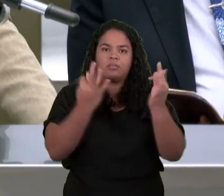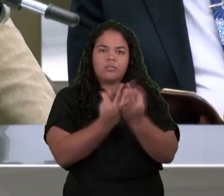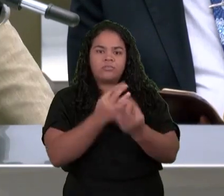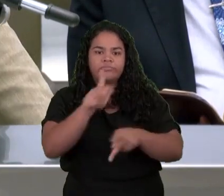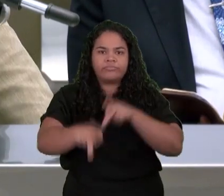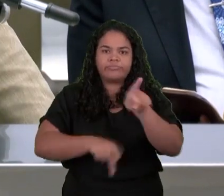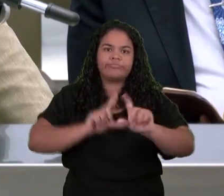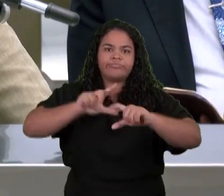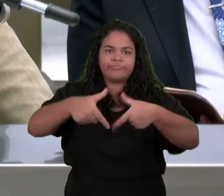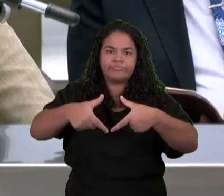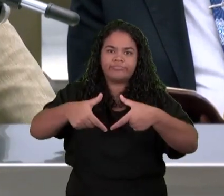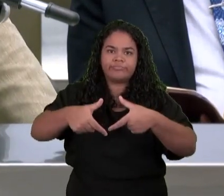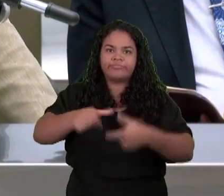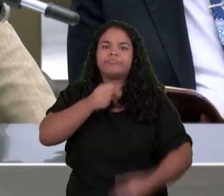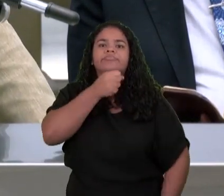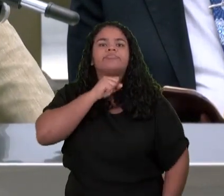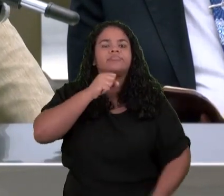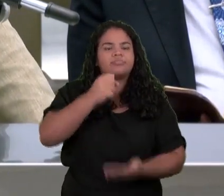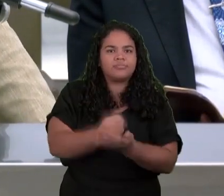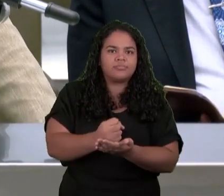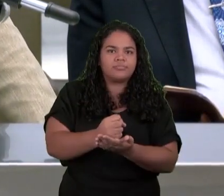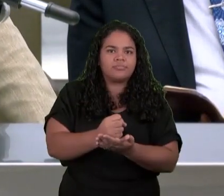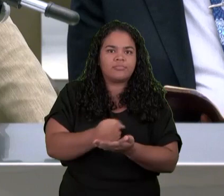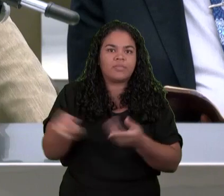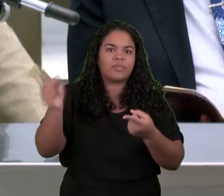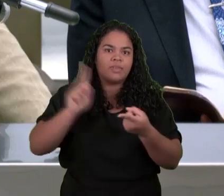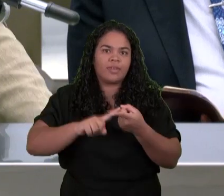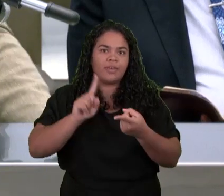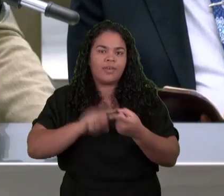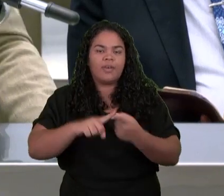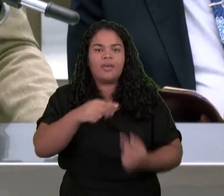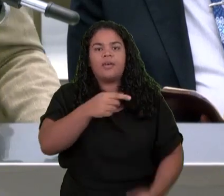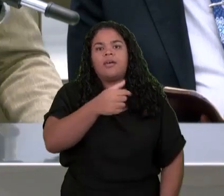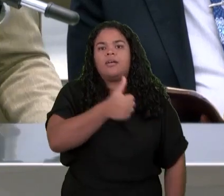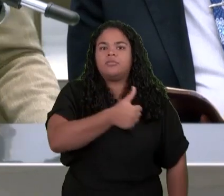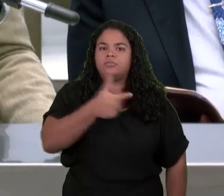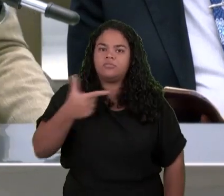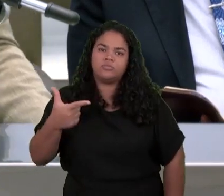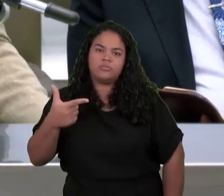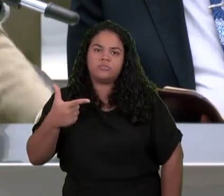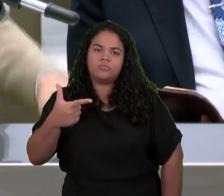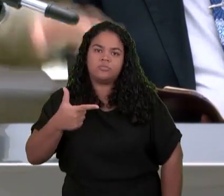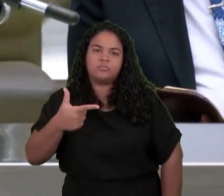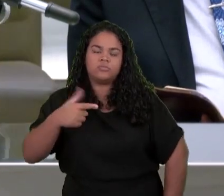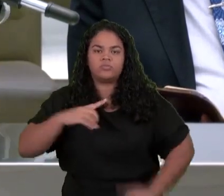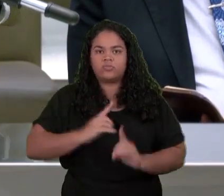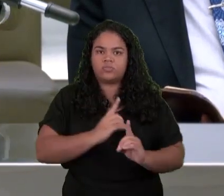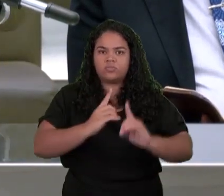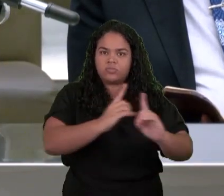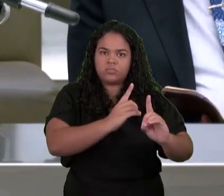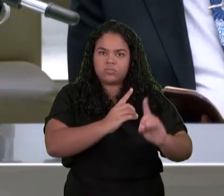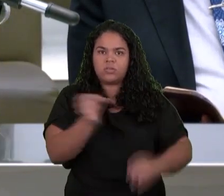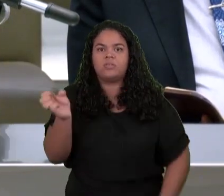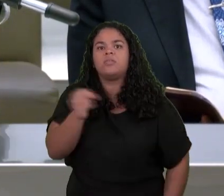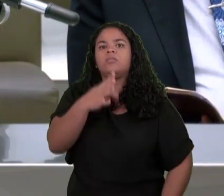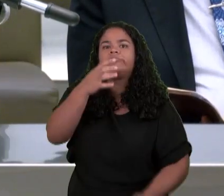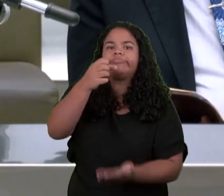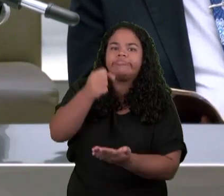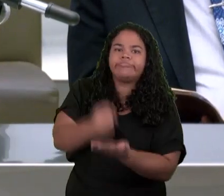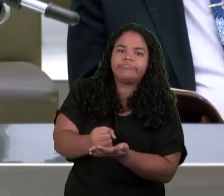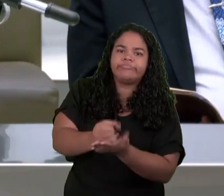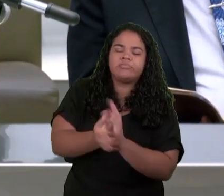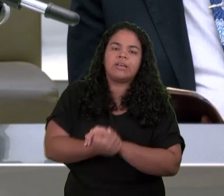doze apóstolos Alguns acreditam Que ali Representam Também A totalidade De